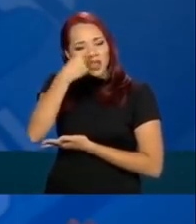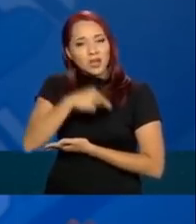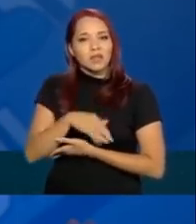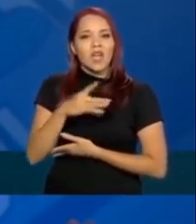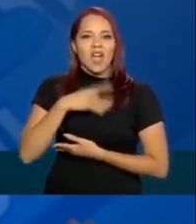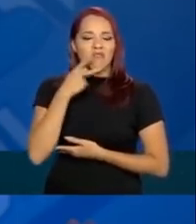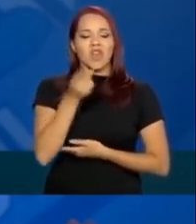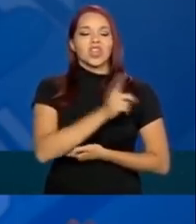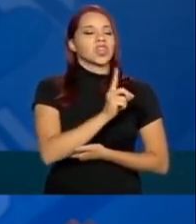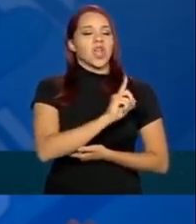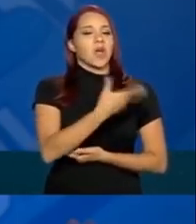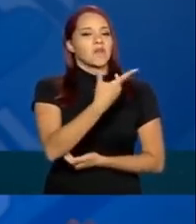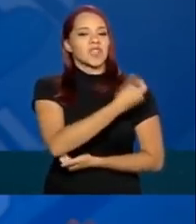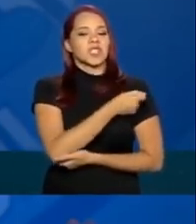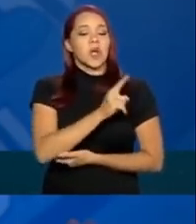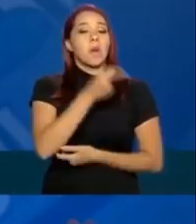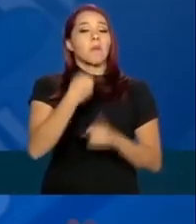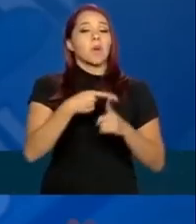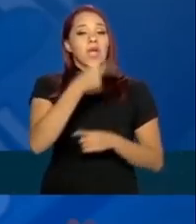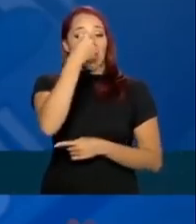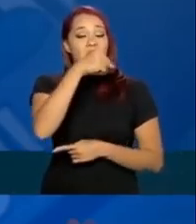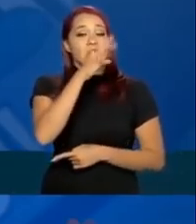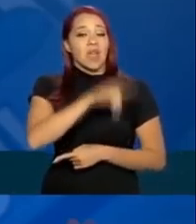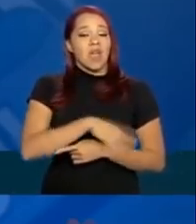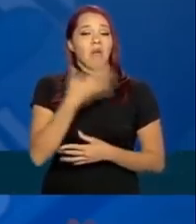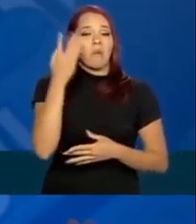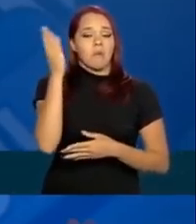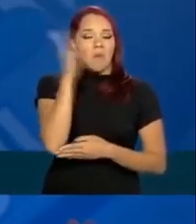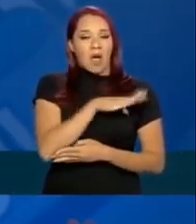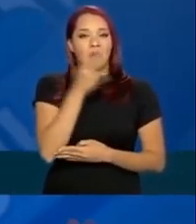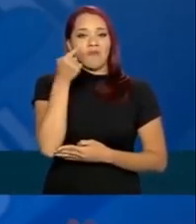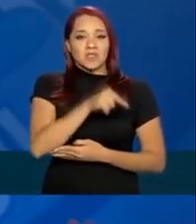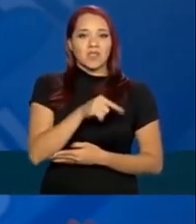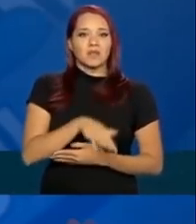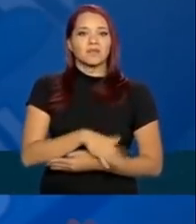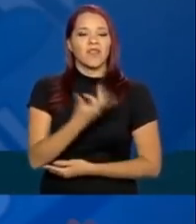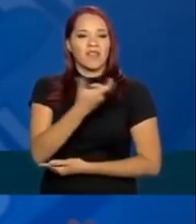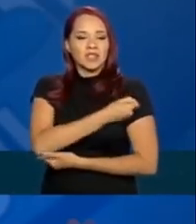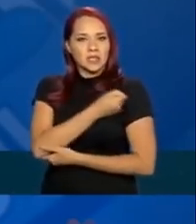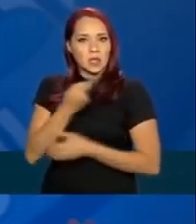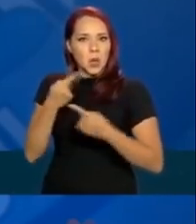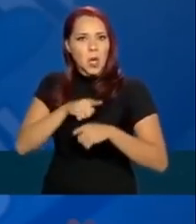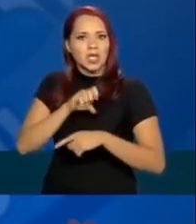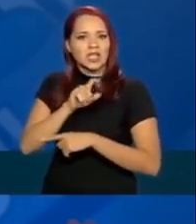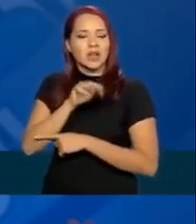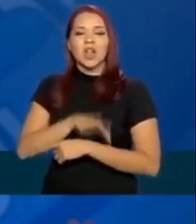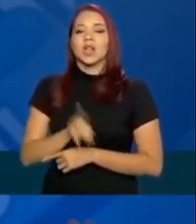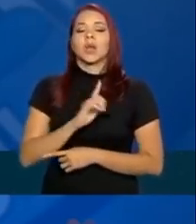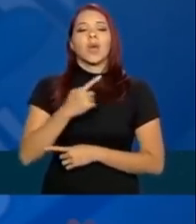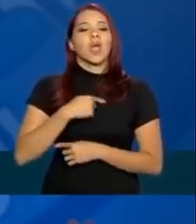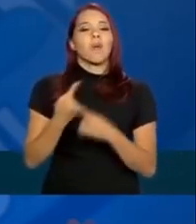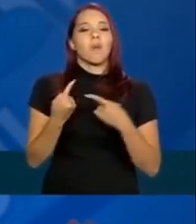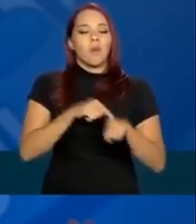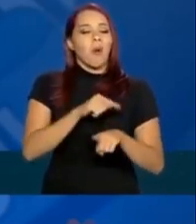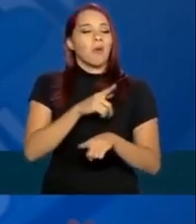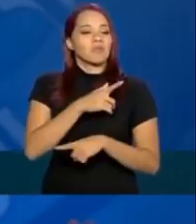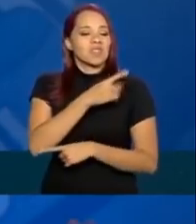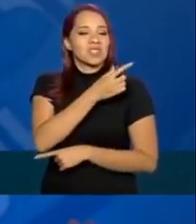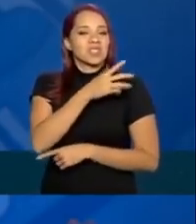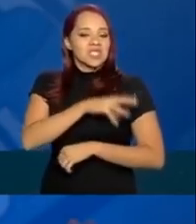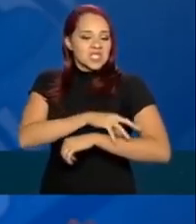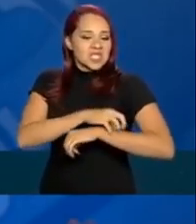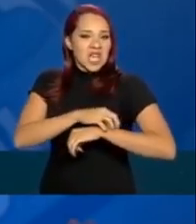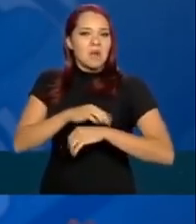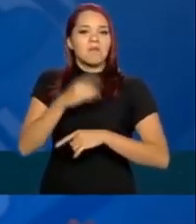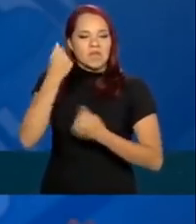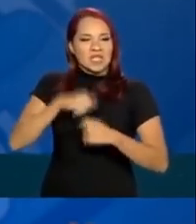Eles vão lá e falam, não vacinem, porque a gripe vai fazer mal para você. Vacinem contra sarampo. Não, eu sou contra o sarampo, eu acho que nós